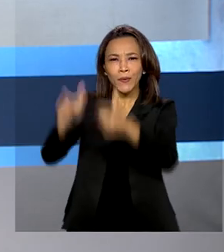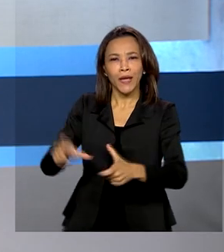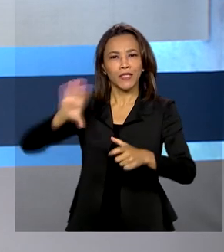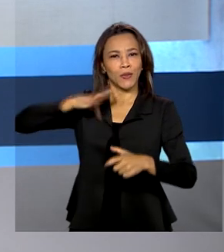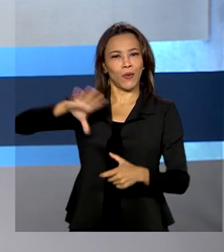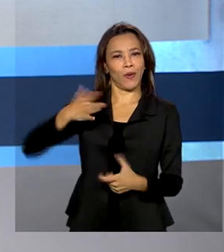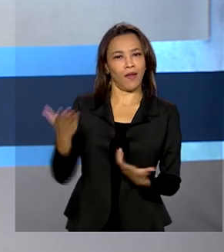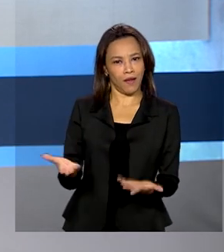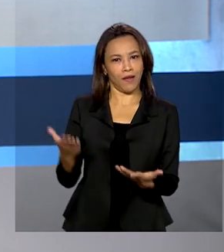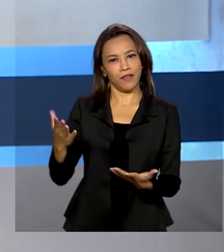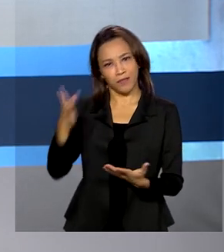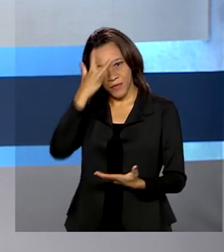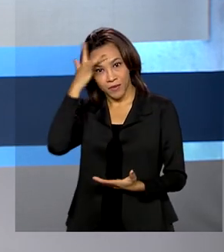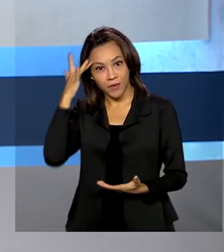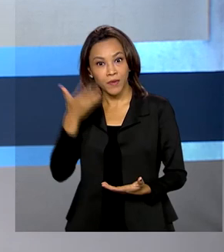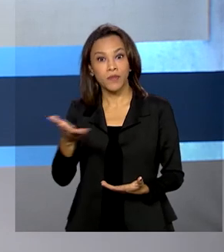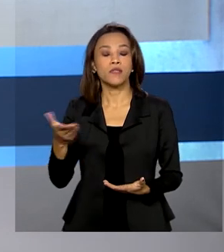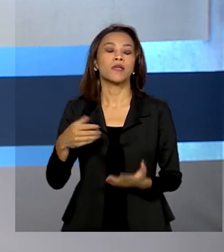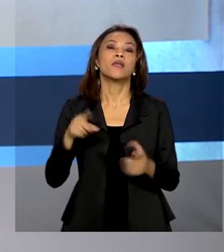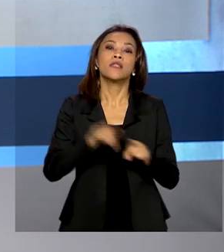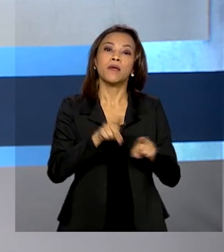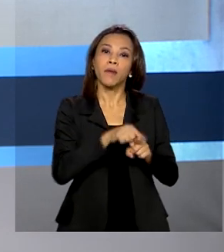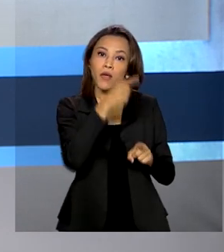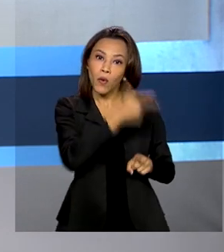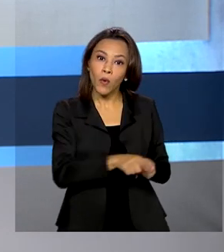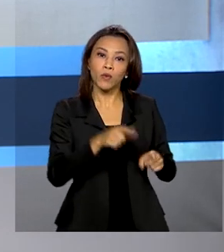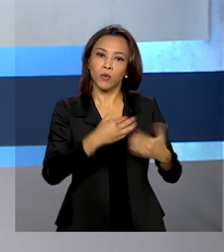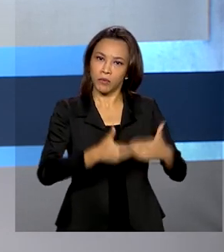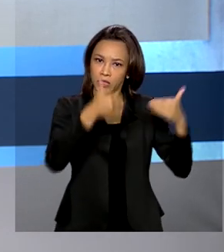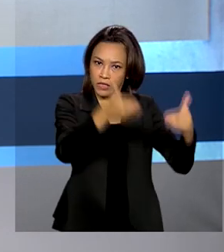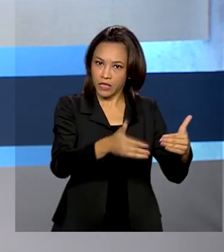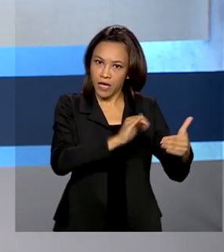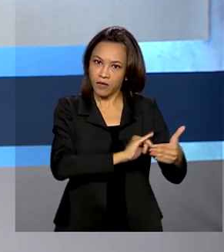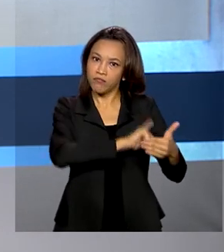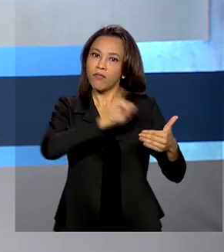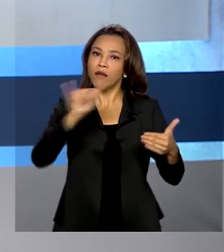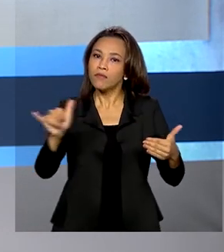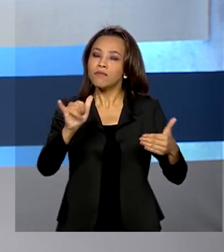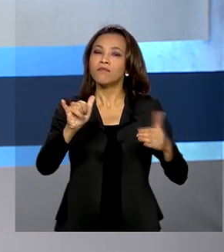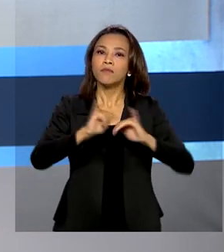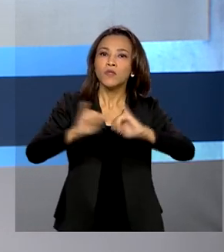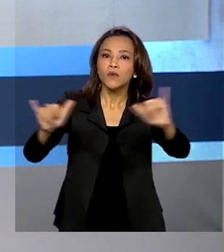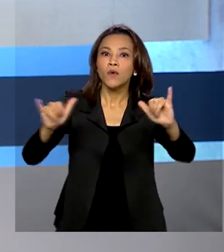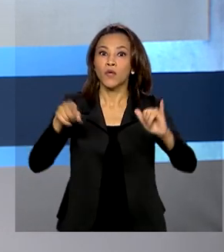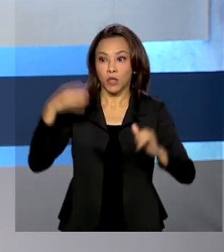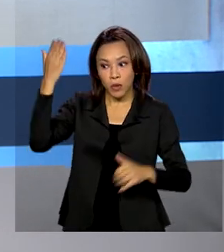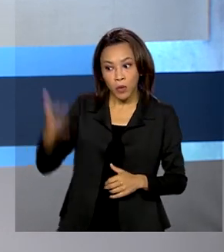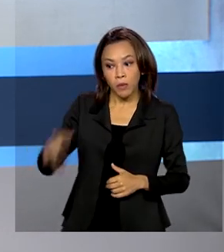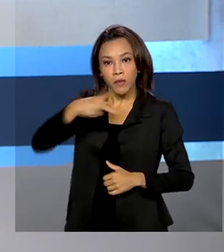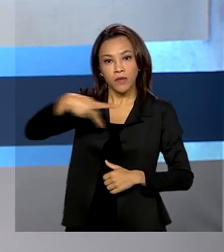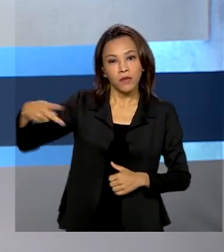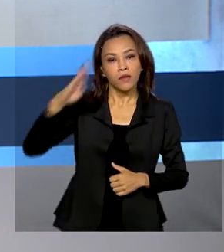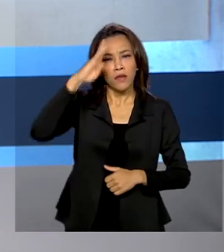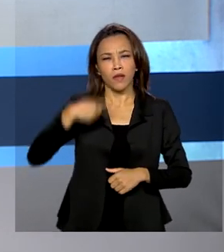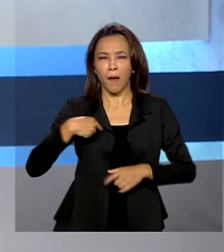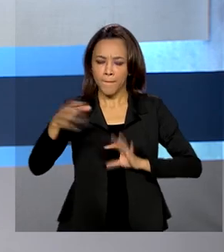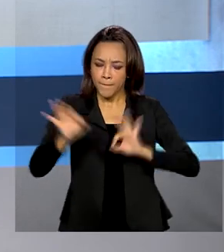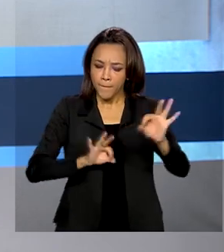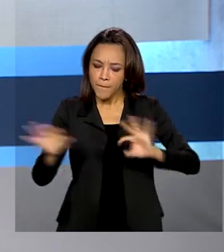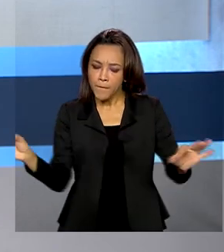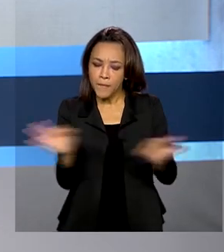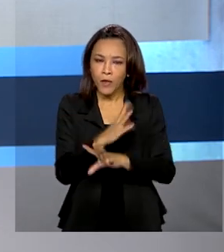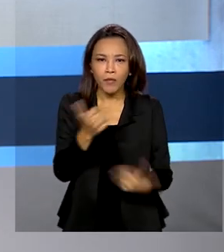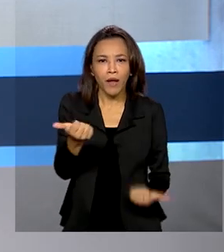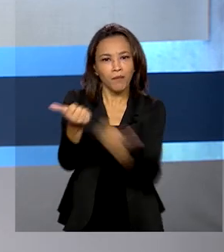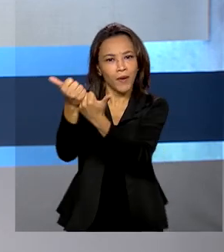Em nota, o Ministério das Relações Exteriores também ressaltou que o presidente Bolsonaro está pronto para trabalhar com Biden